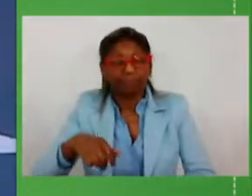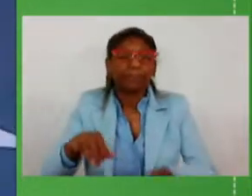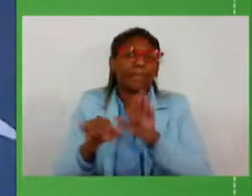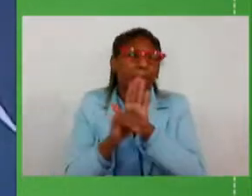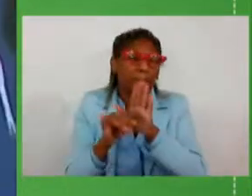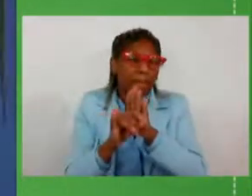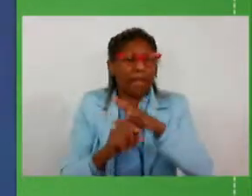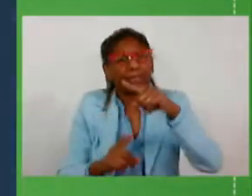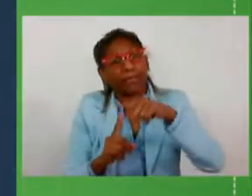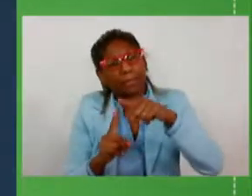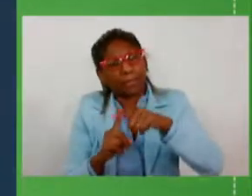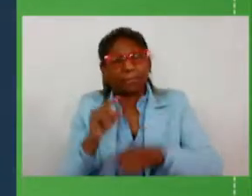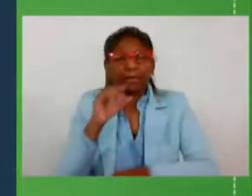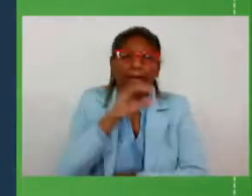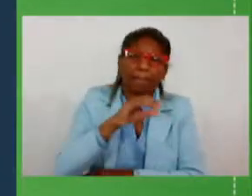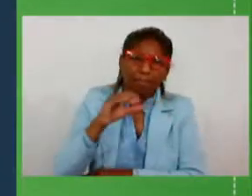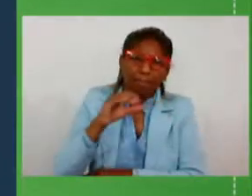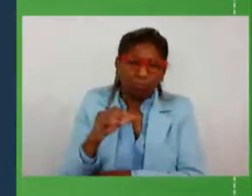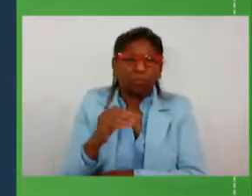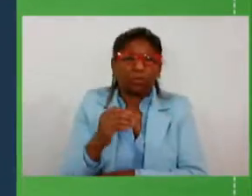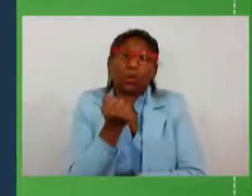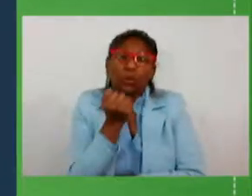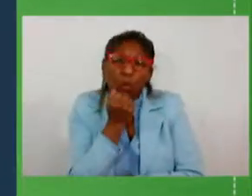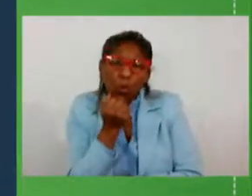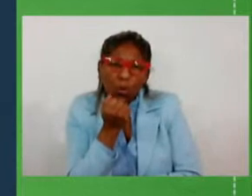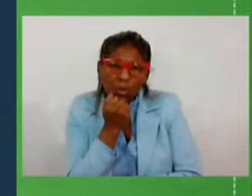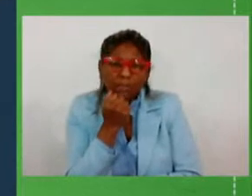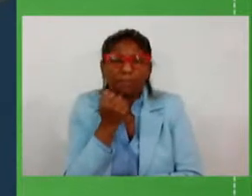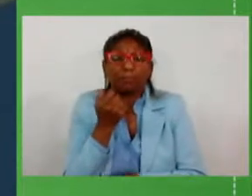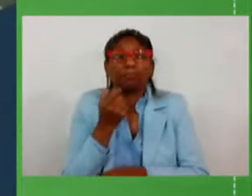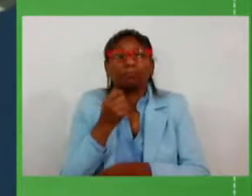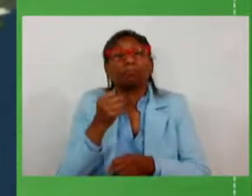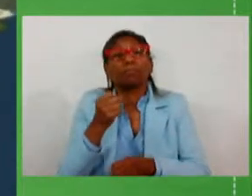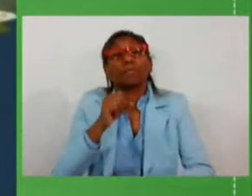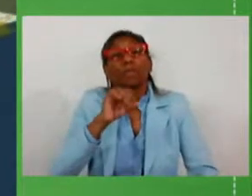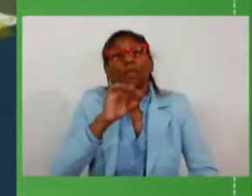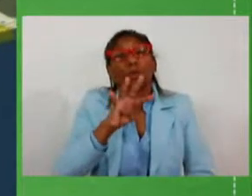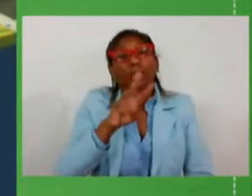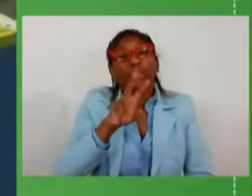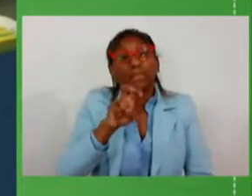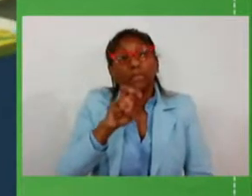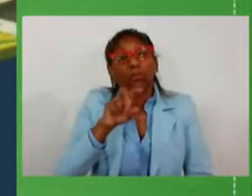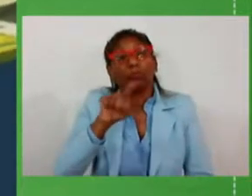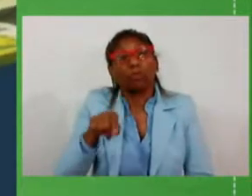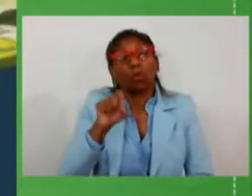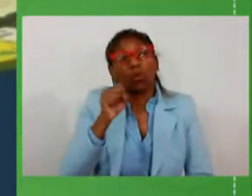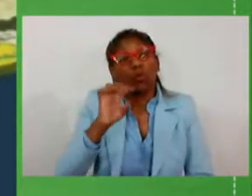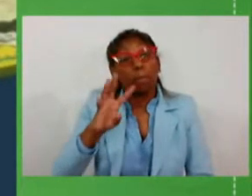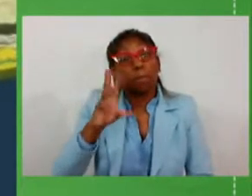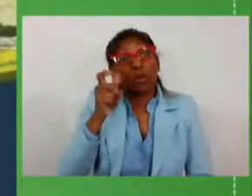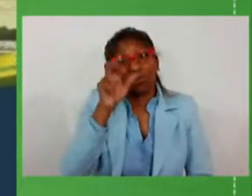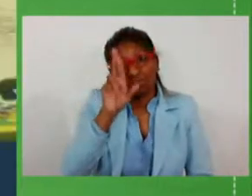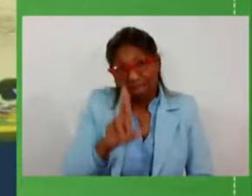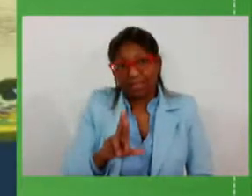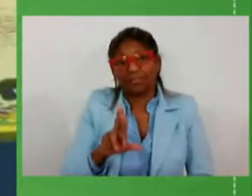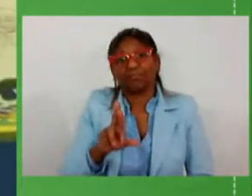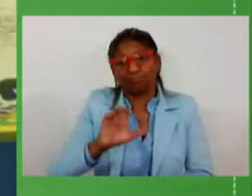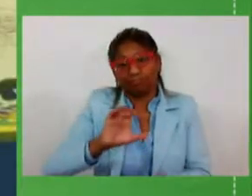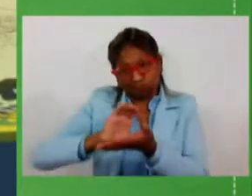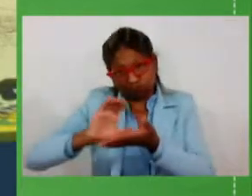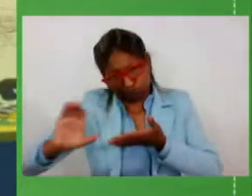capão da canoa terminando em torres vão receber 46 milhões de reais de investimentos nesse trecho